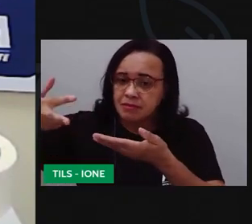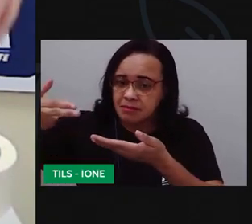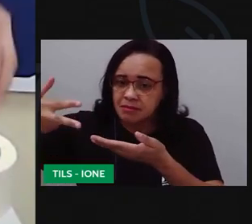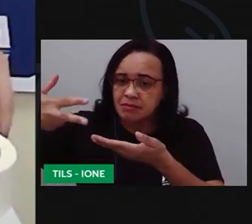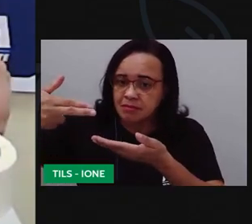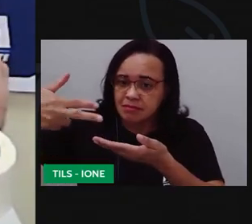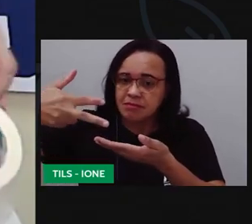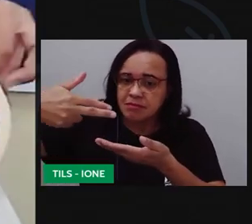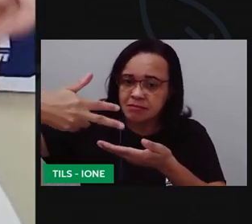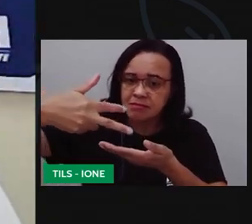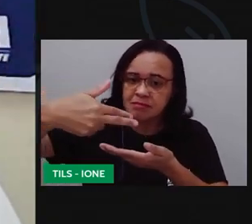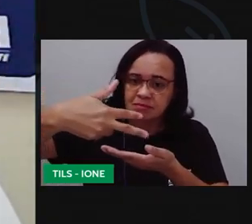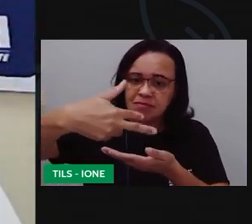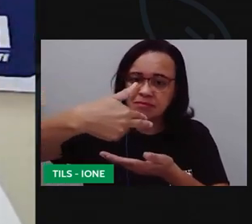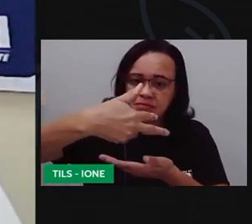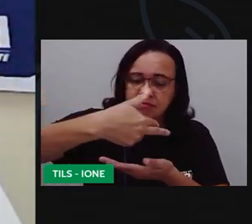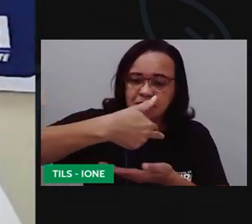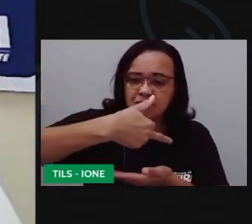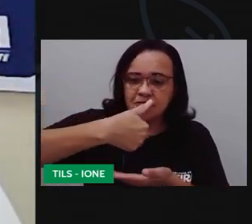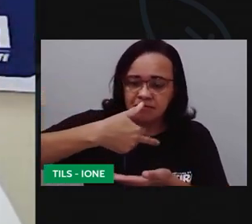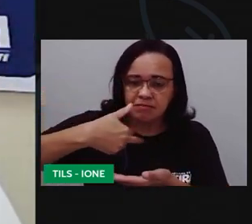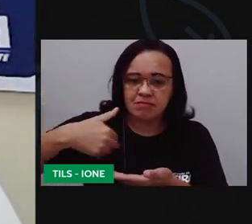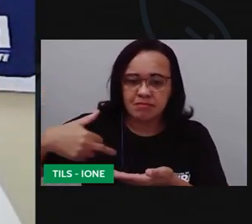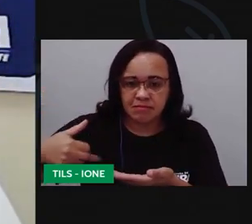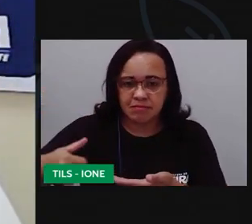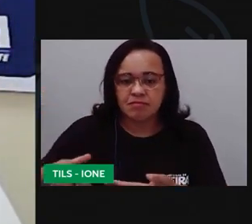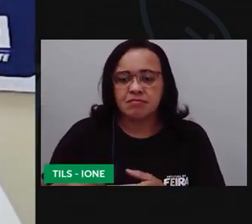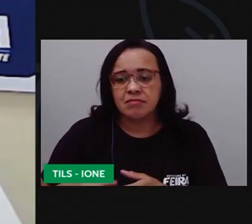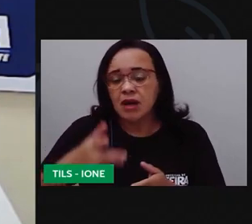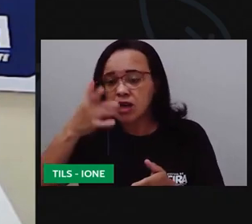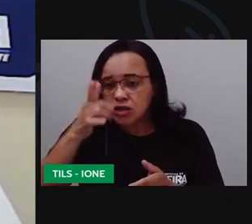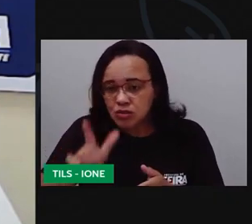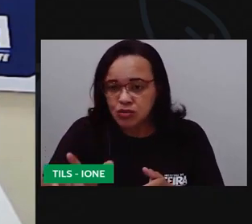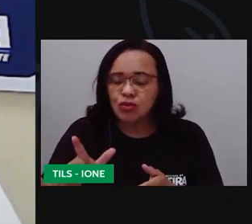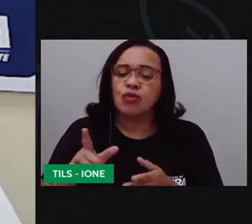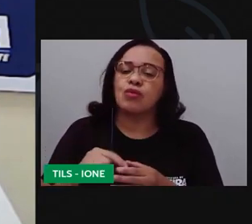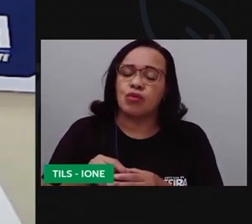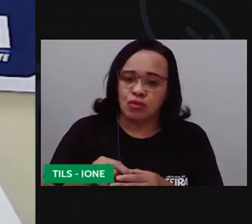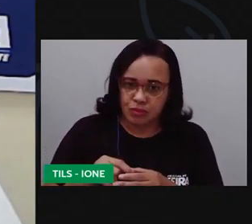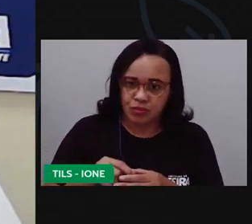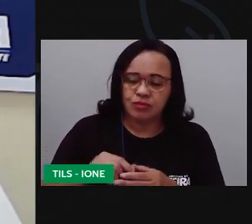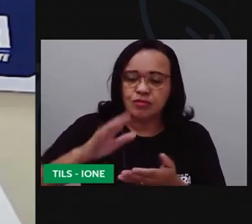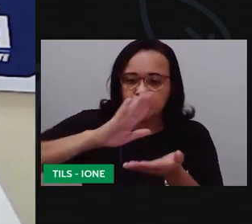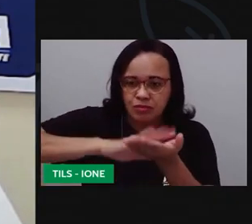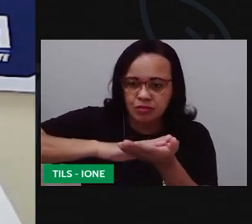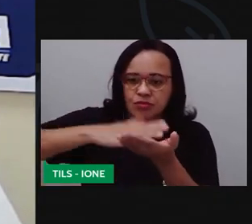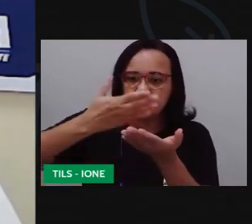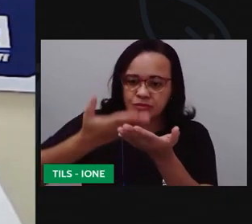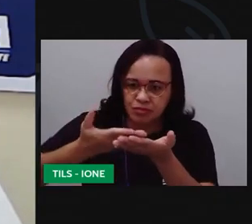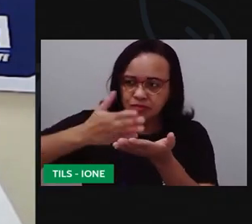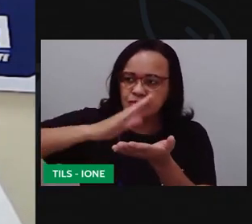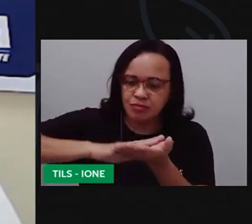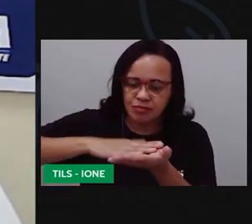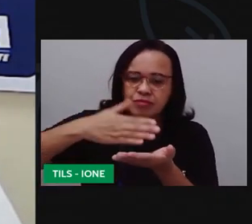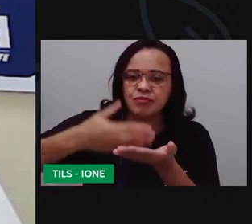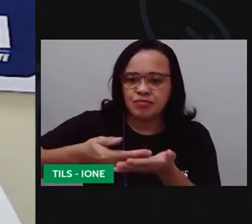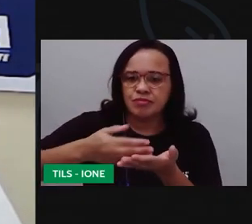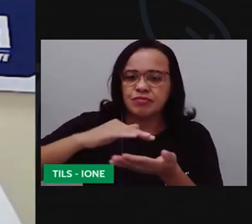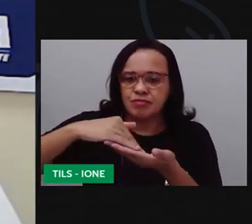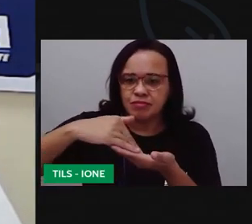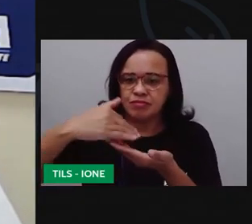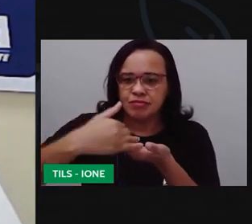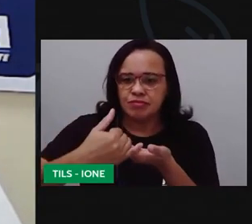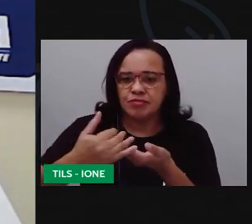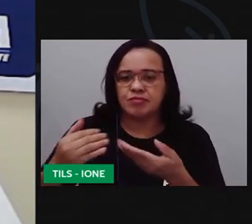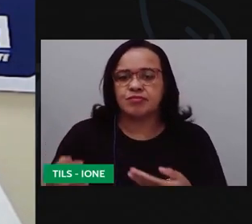a prova vai colocar mais uma vez a fita adesiva em volta dobradinha para adiantar mas ela aconselha vocês